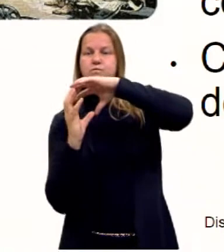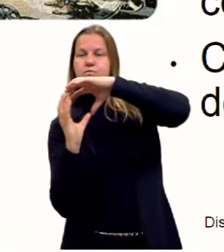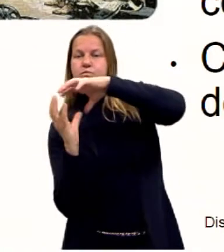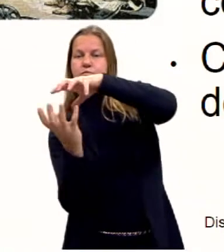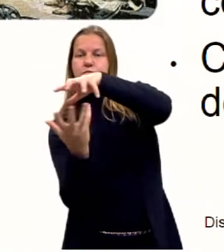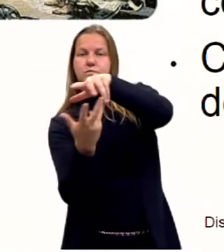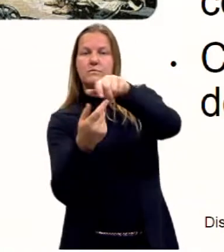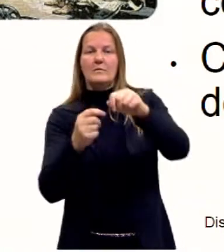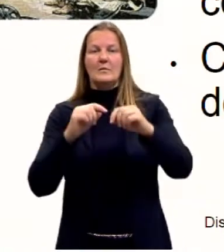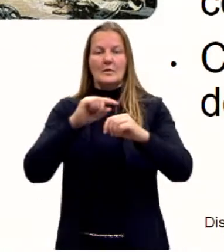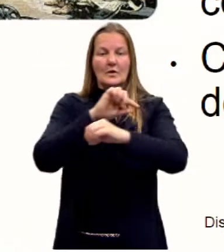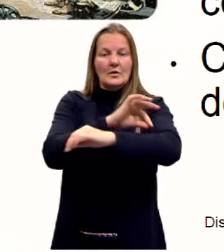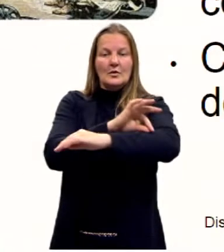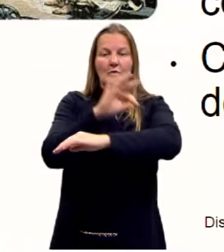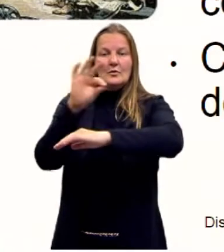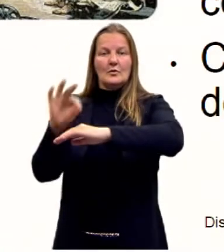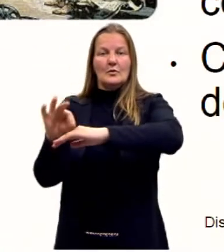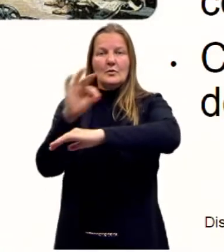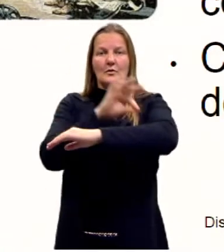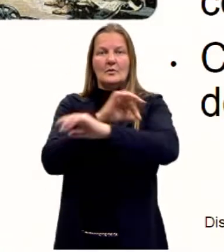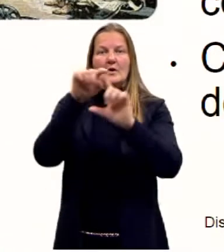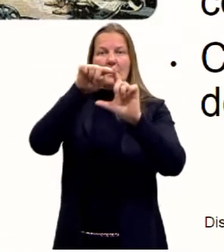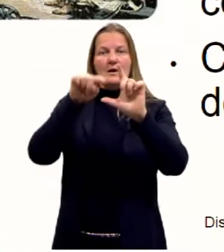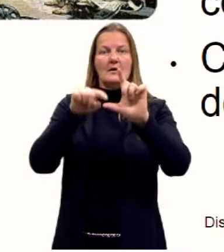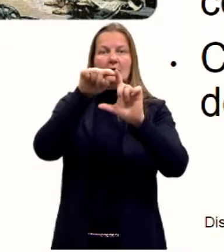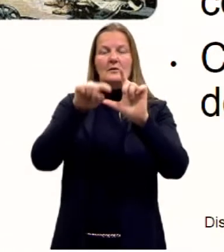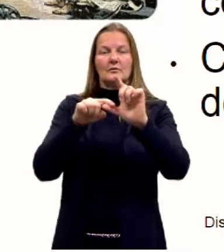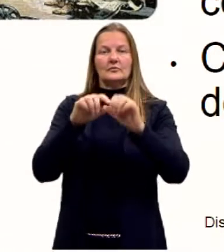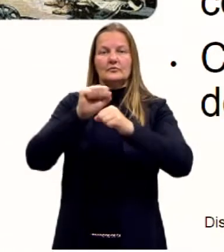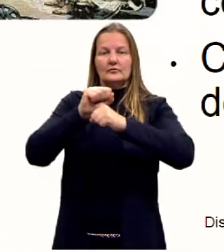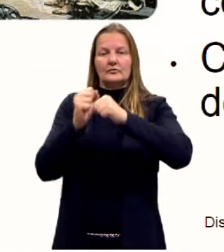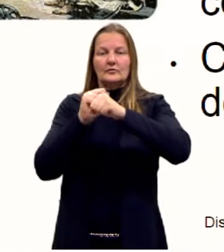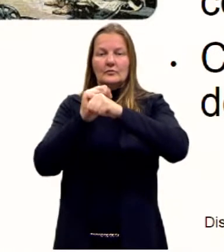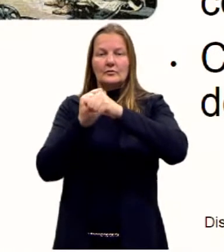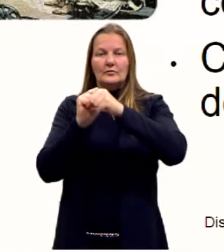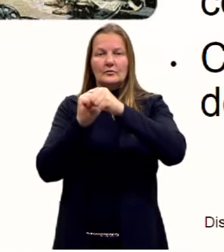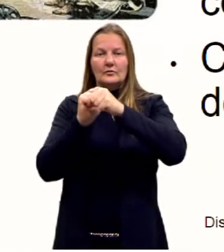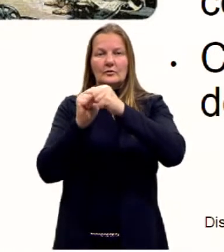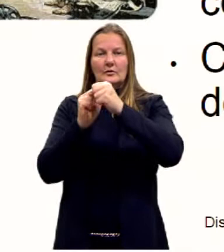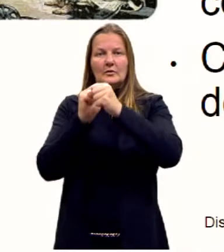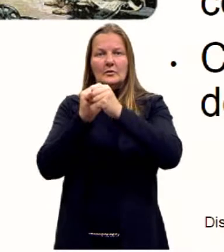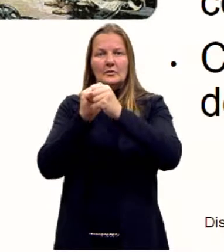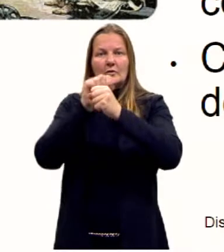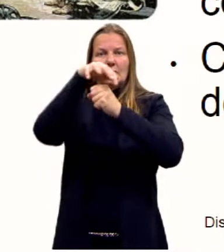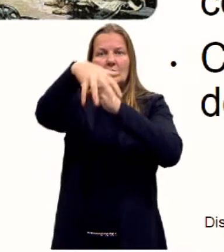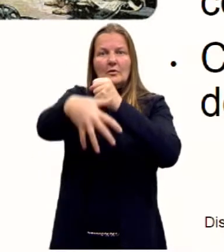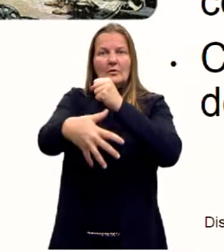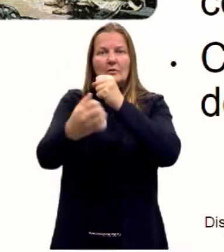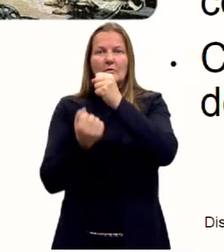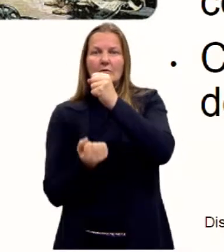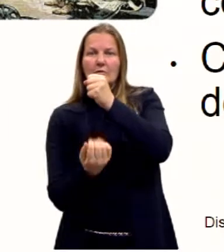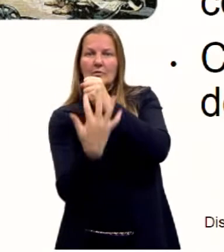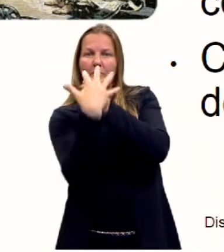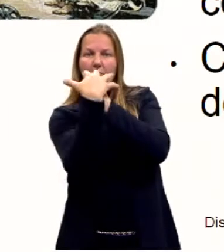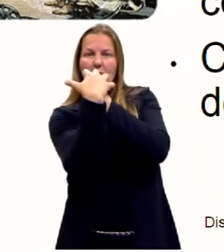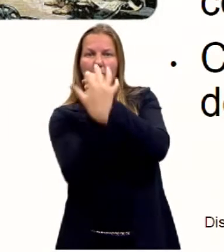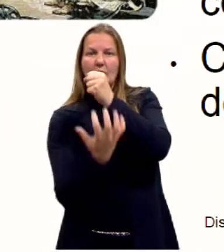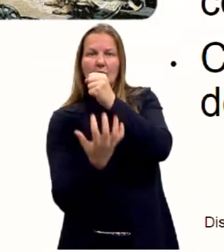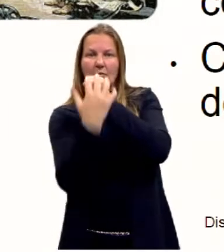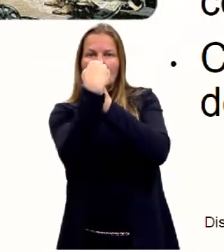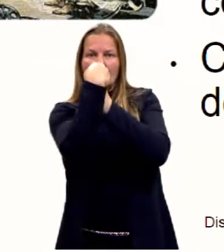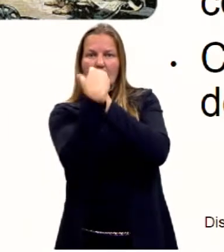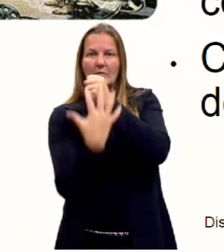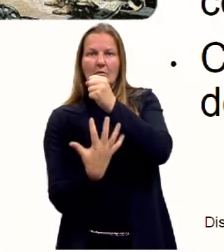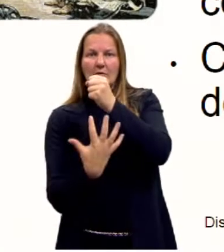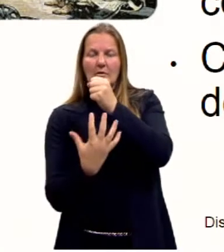graus e concebeu uma rede de paralelos e meridianos para determinar as coordenadas terrestres, então,